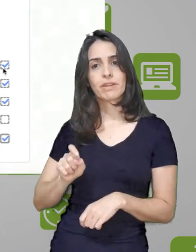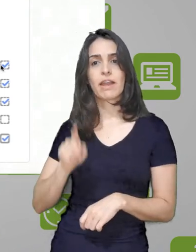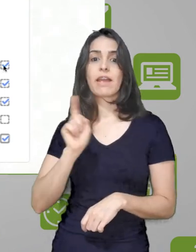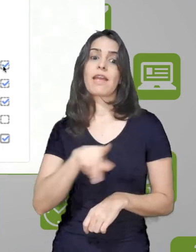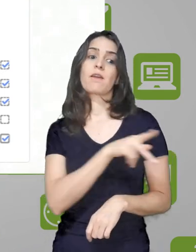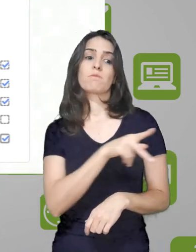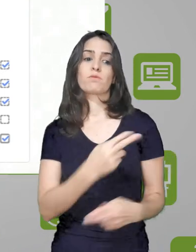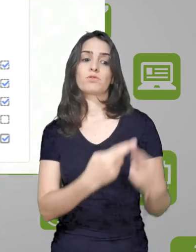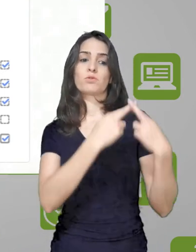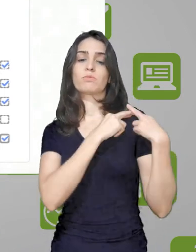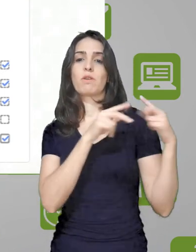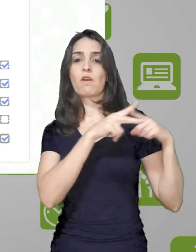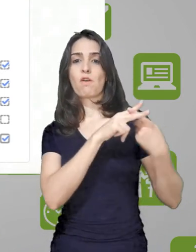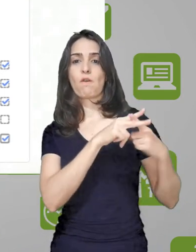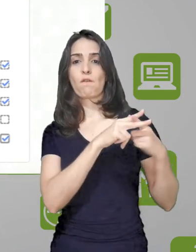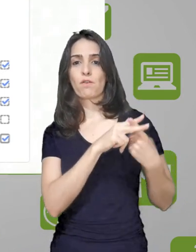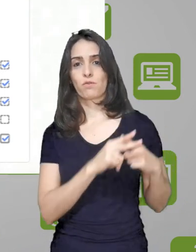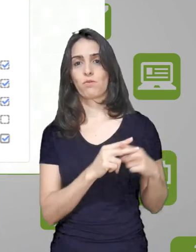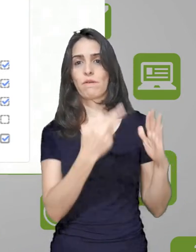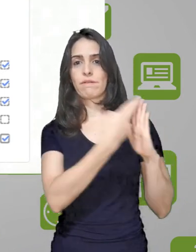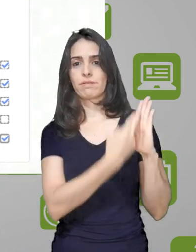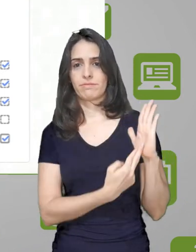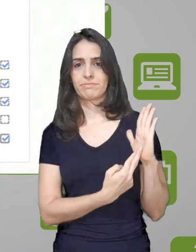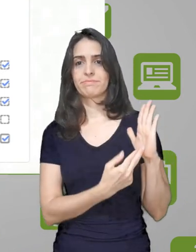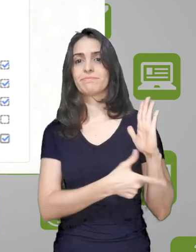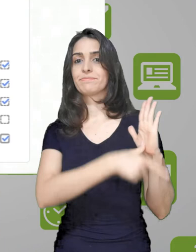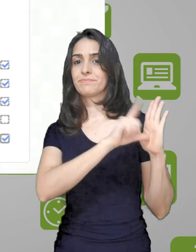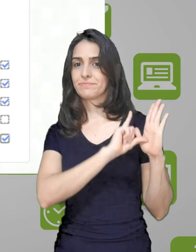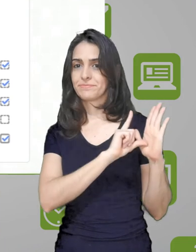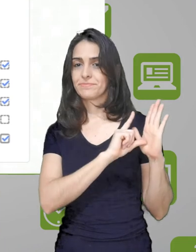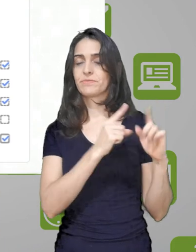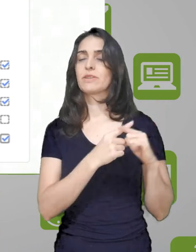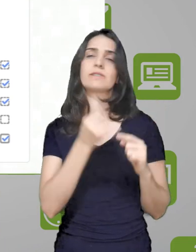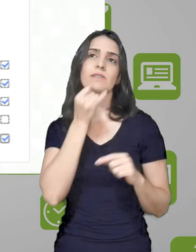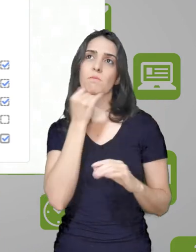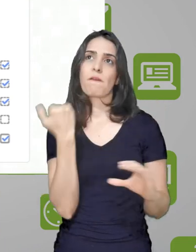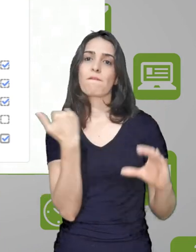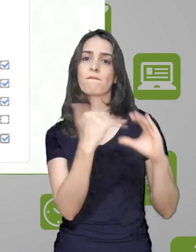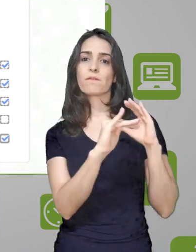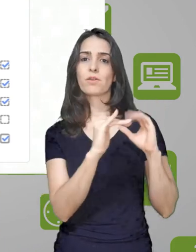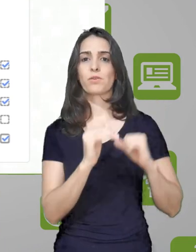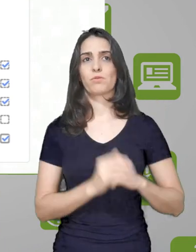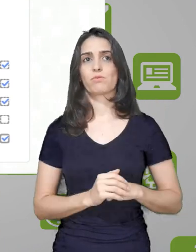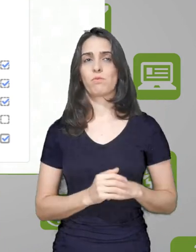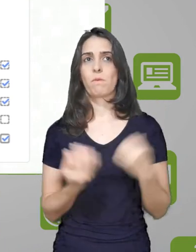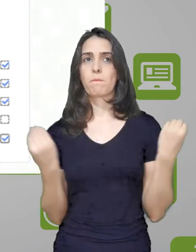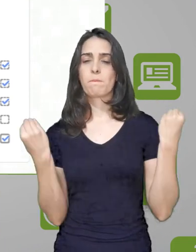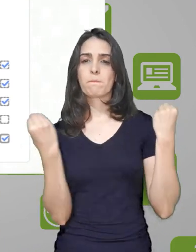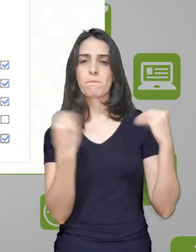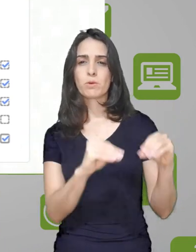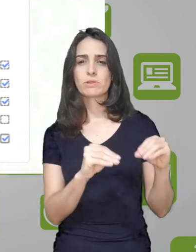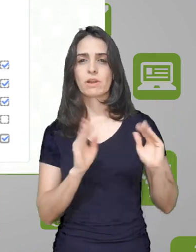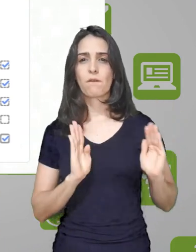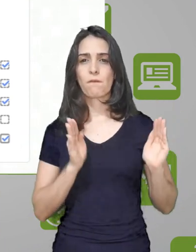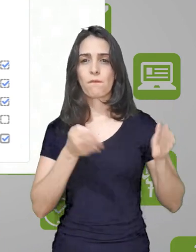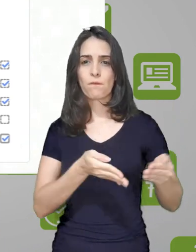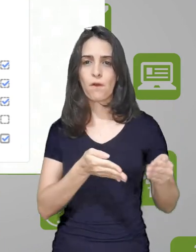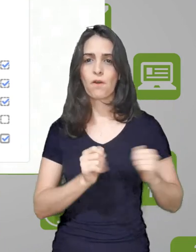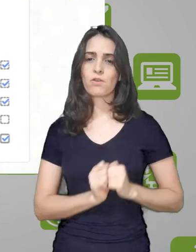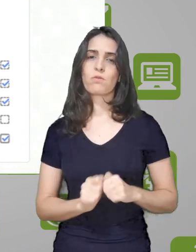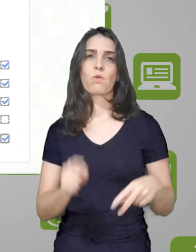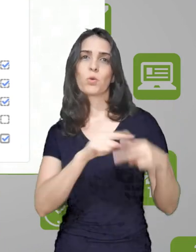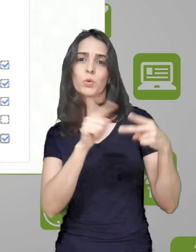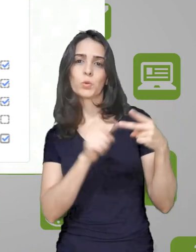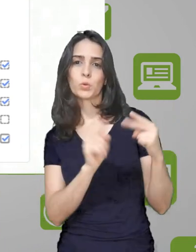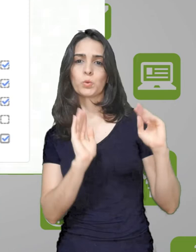o aluno marcar? A forma como o professor configurou previamente. Então, pode ser o envio, pode